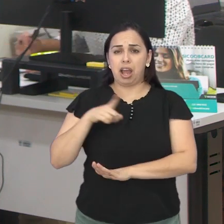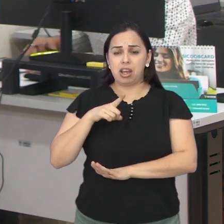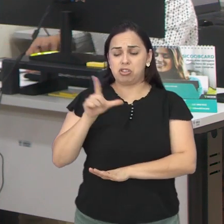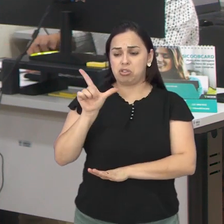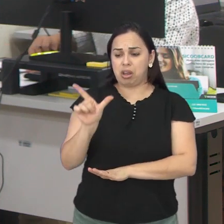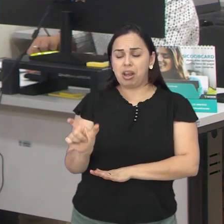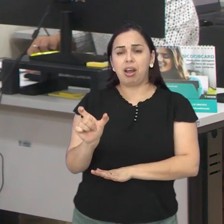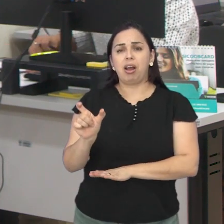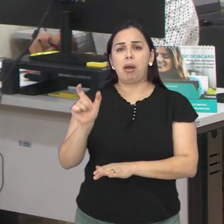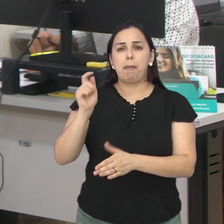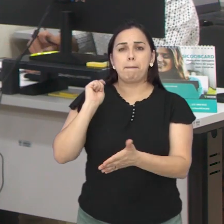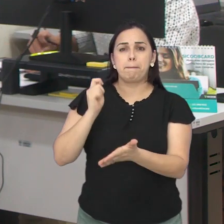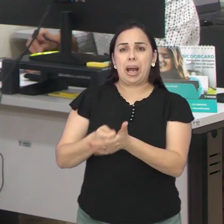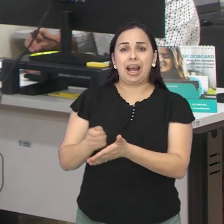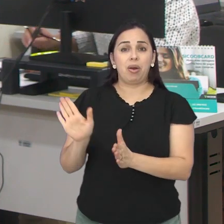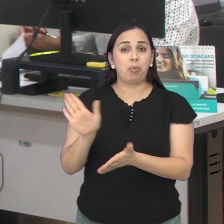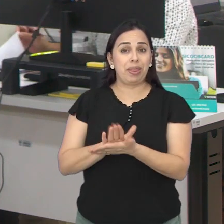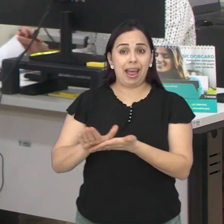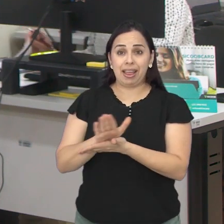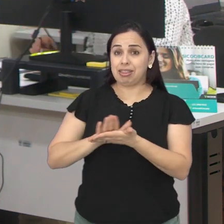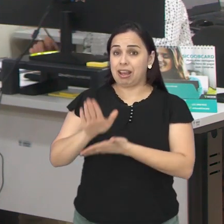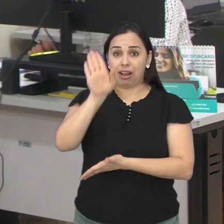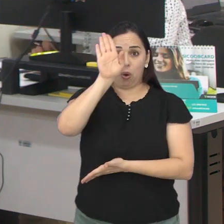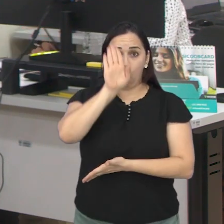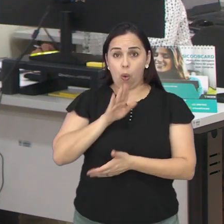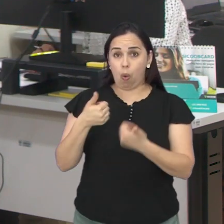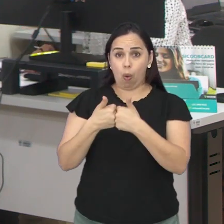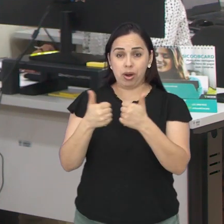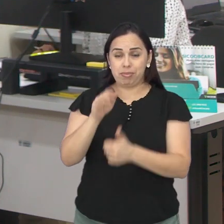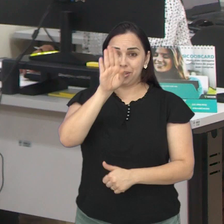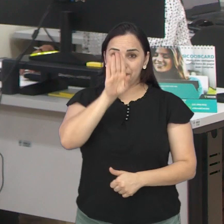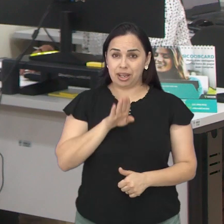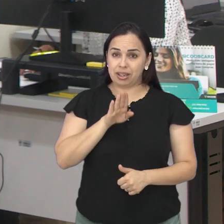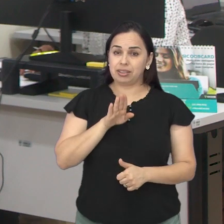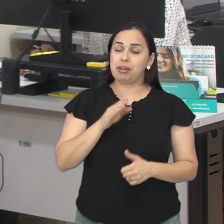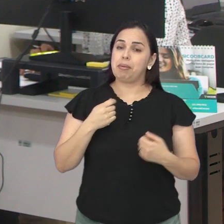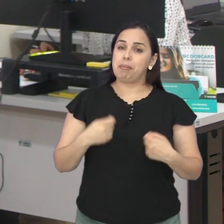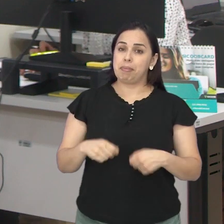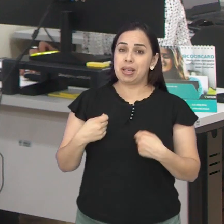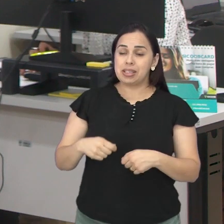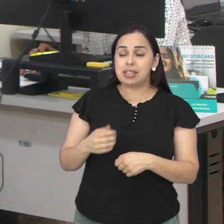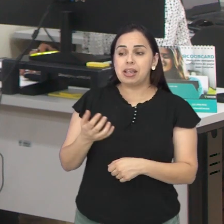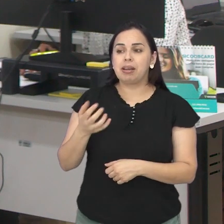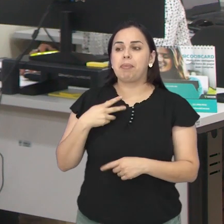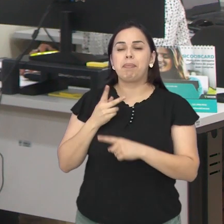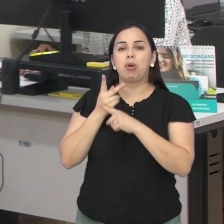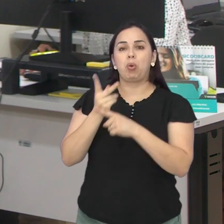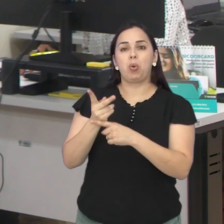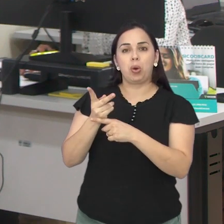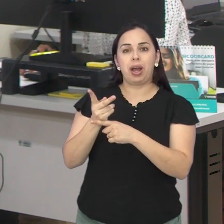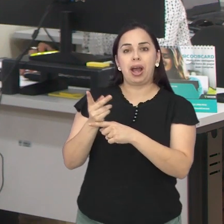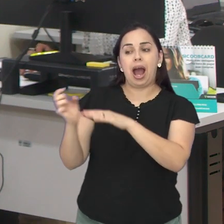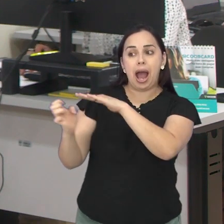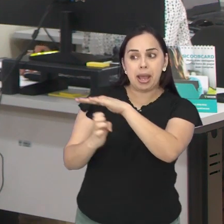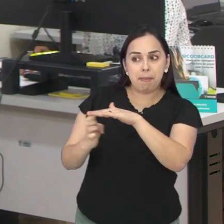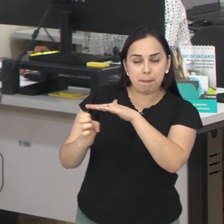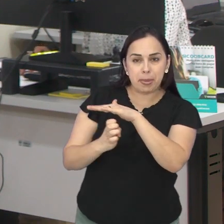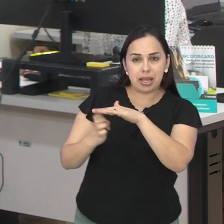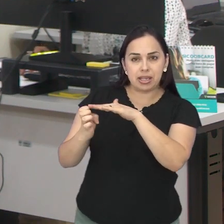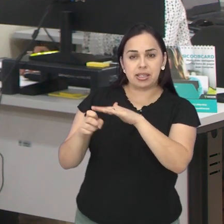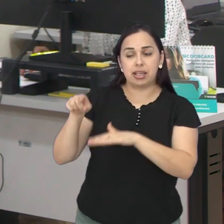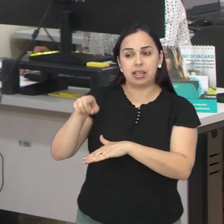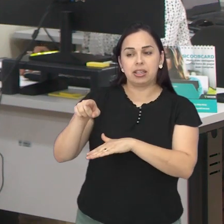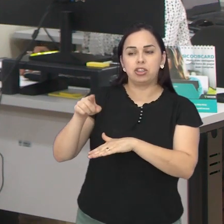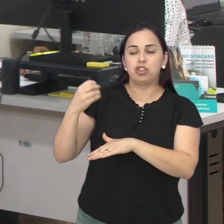viu? É só solicitar um cartão de passageiro especial. Para conseguir o benefício, idoso tem que procurar o guichê da empresa onde costuma